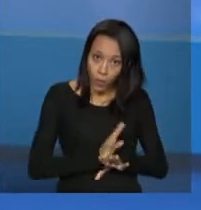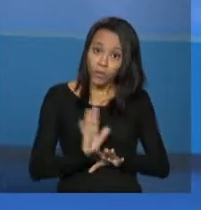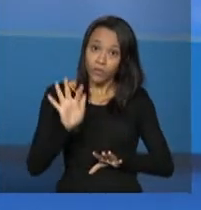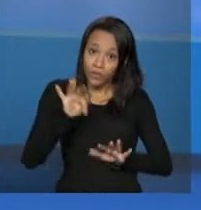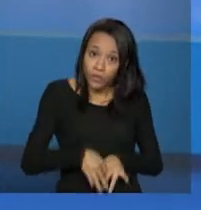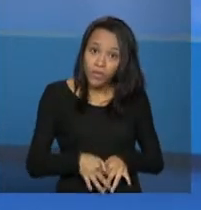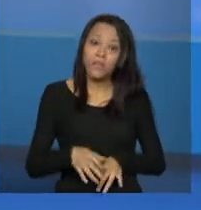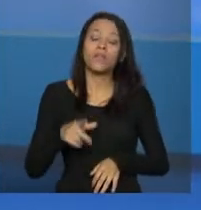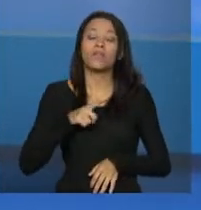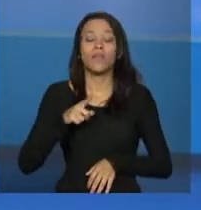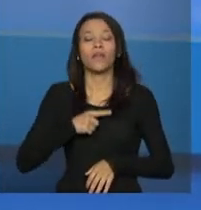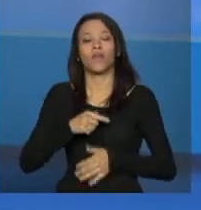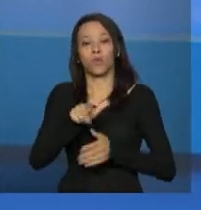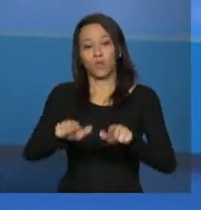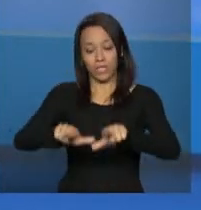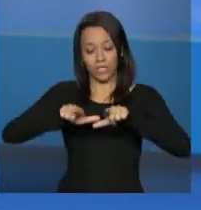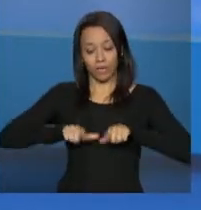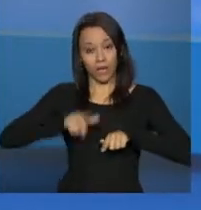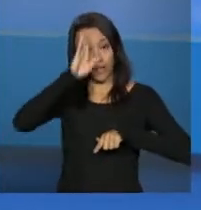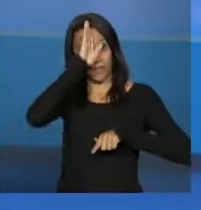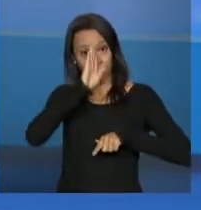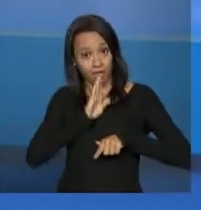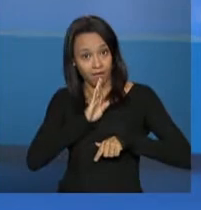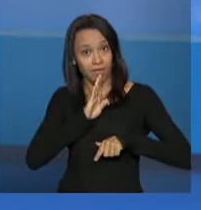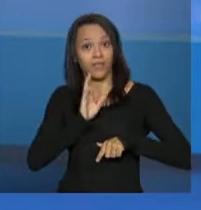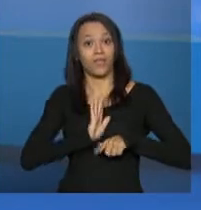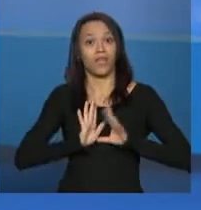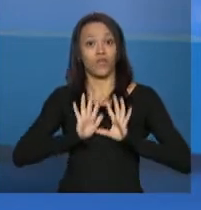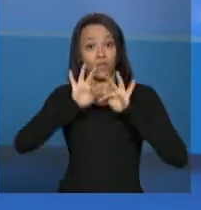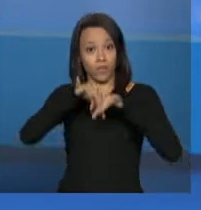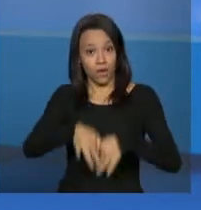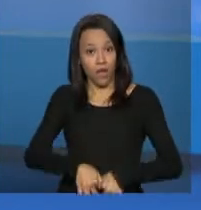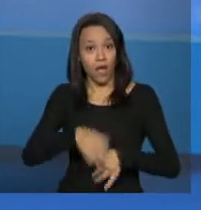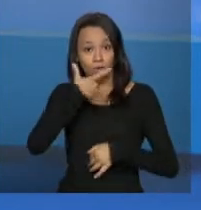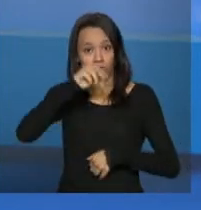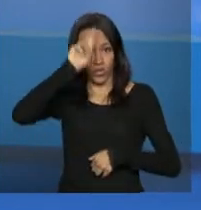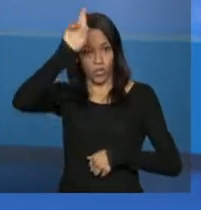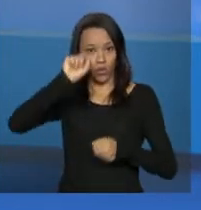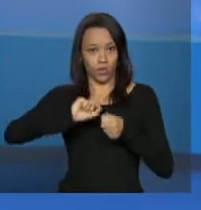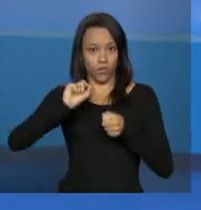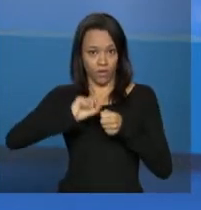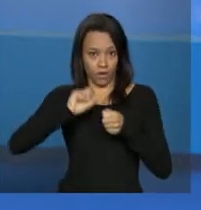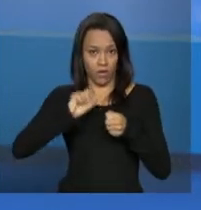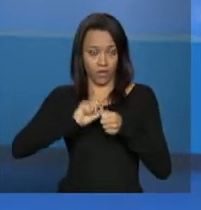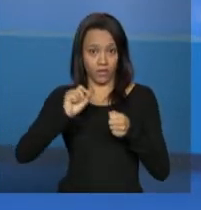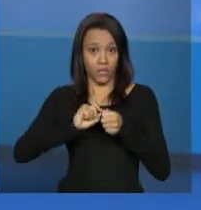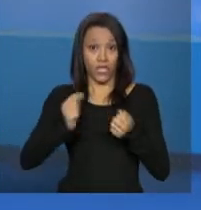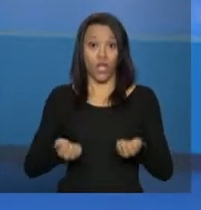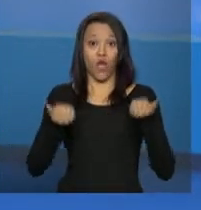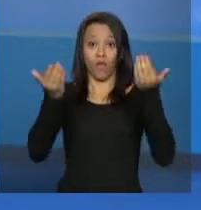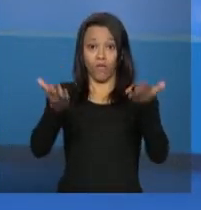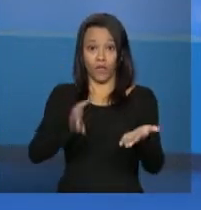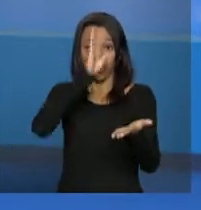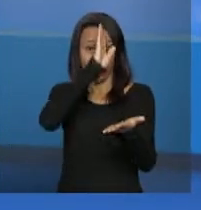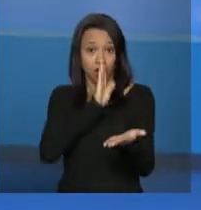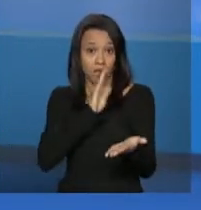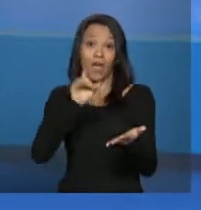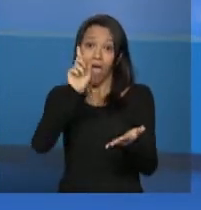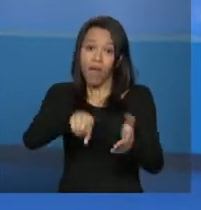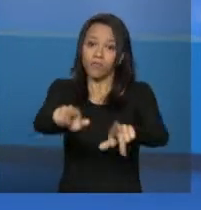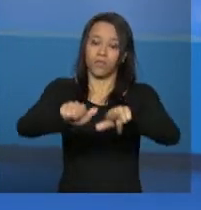gratuidade como eu disse é o que o gestor preenche ao final da sessão 3 onde ele atesta que aquela oferta é gratuita se você já